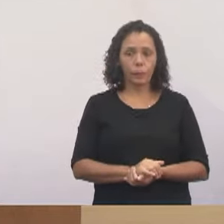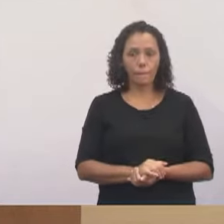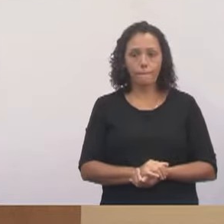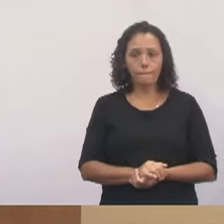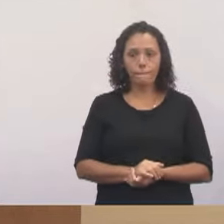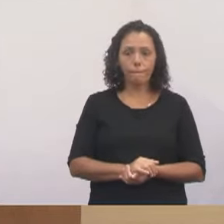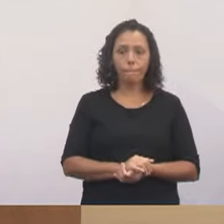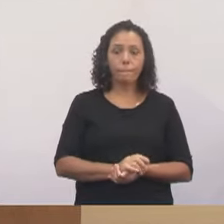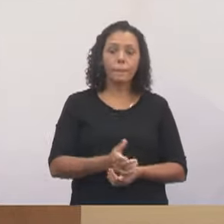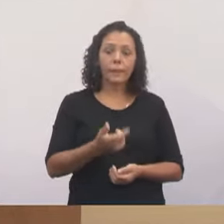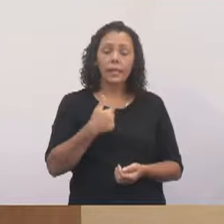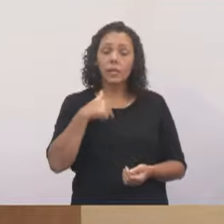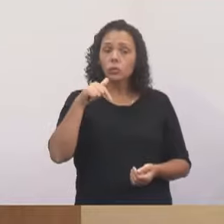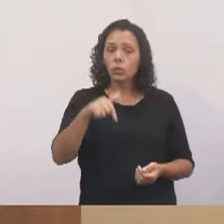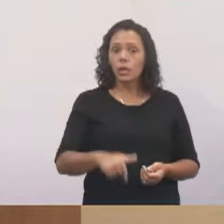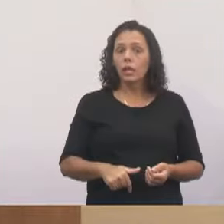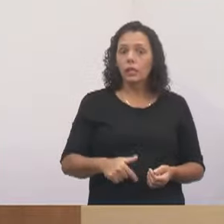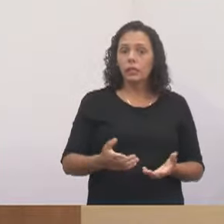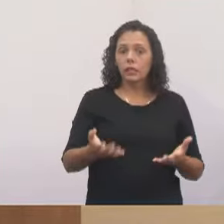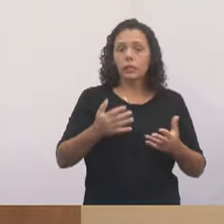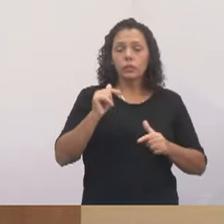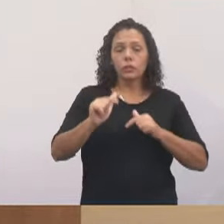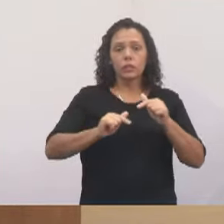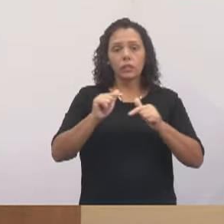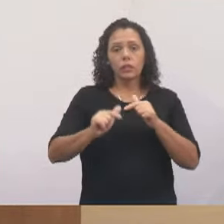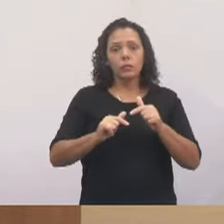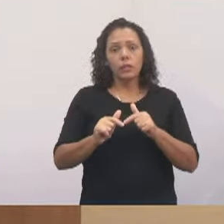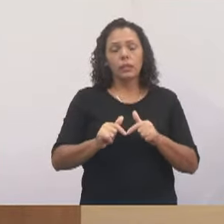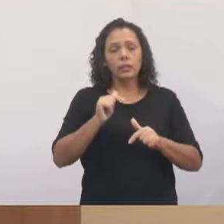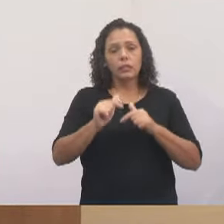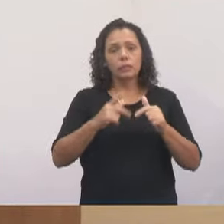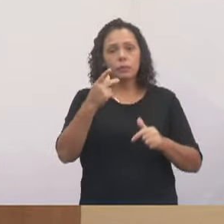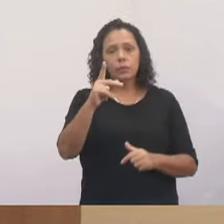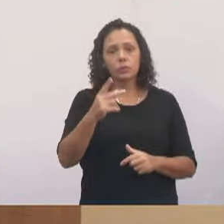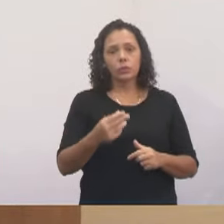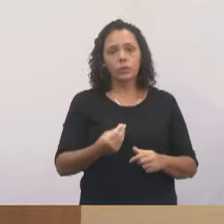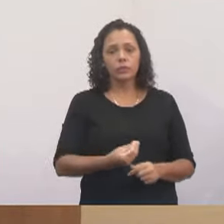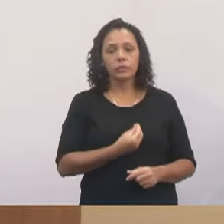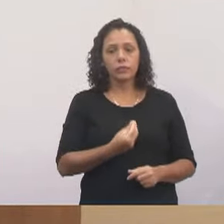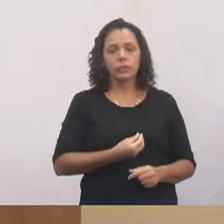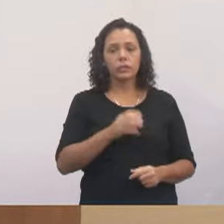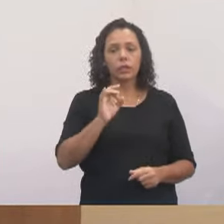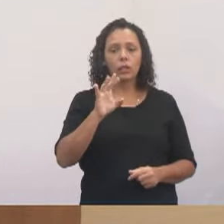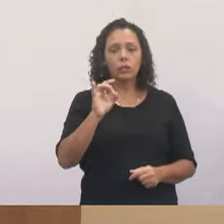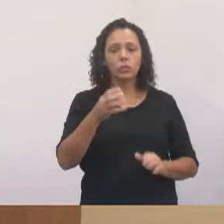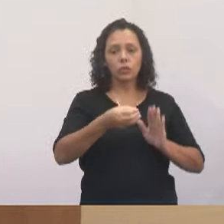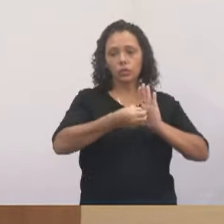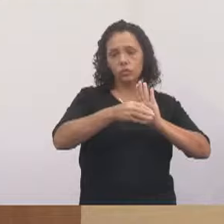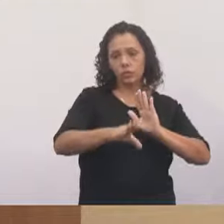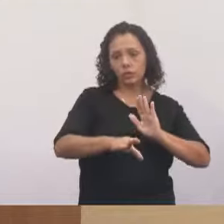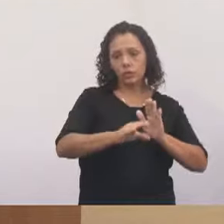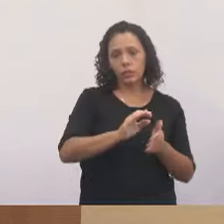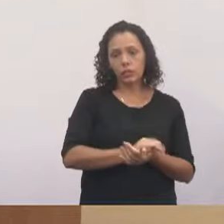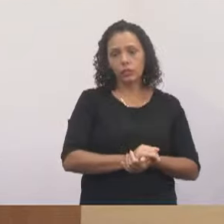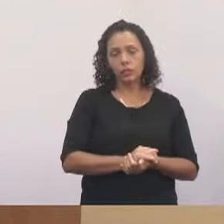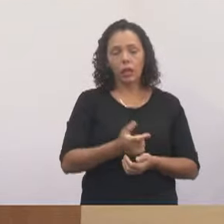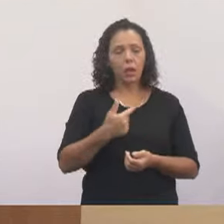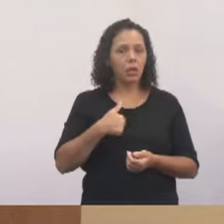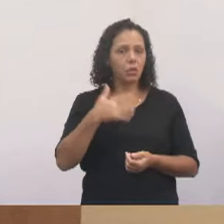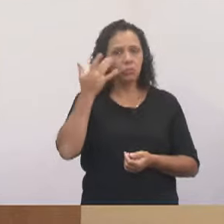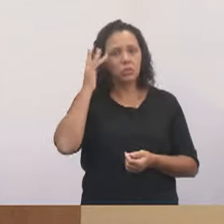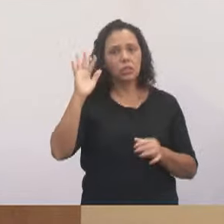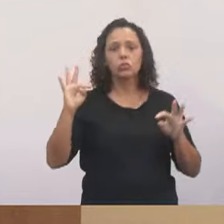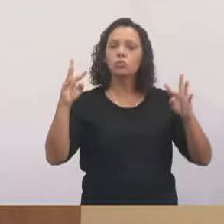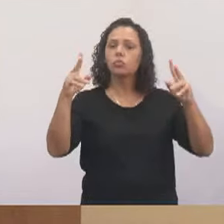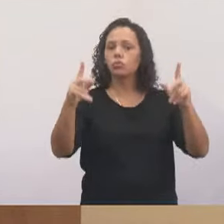disposta a trabalhar e trabalho por você. É só indicar, é só me mostrar o caminho. Obviamente eu não tenho um radar e